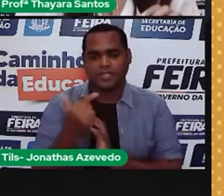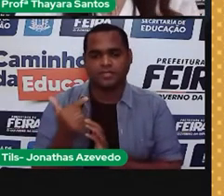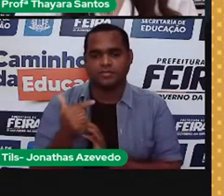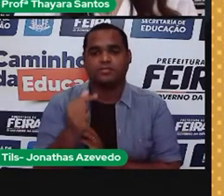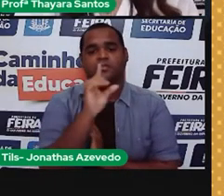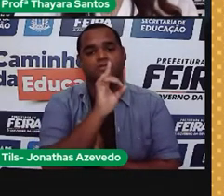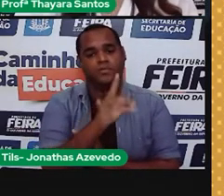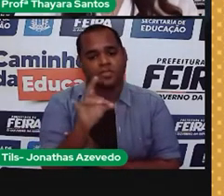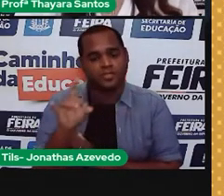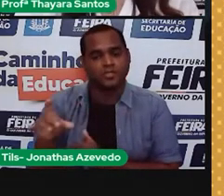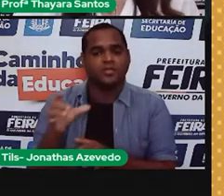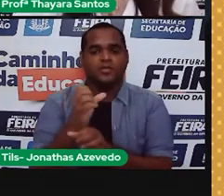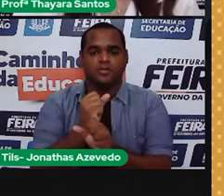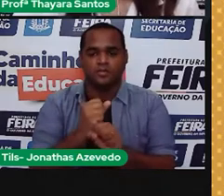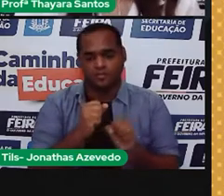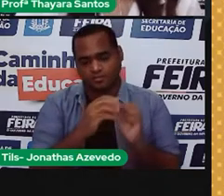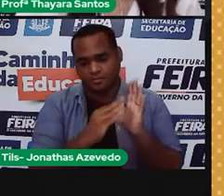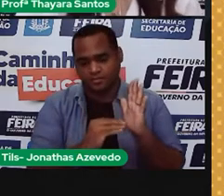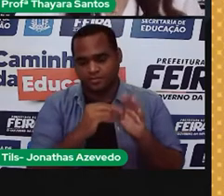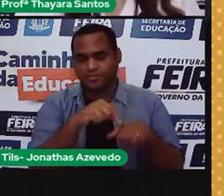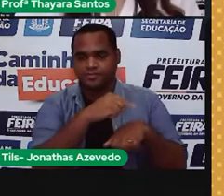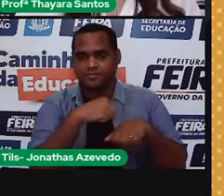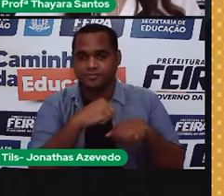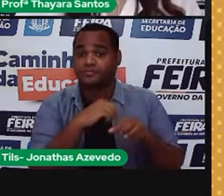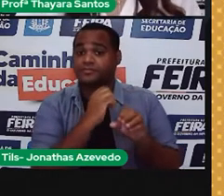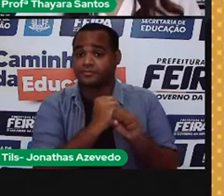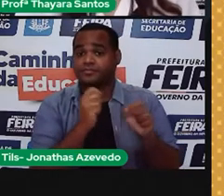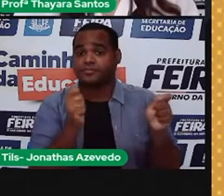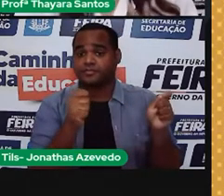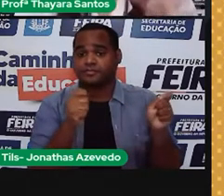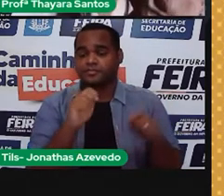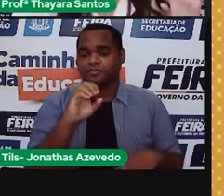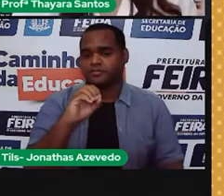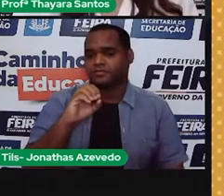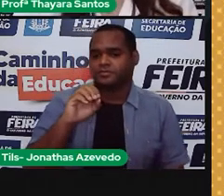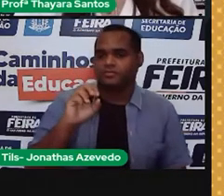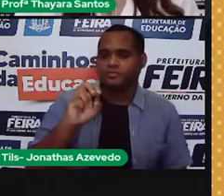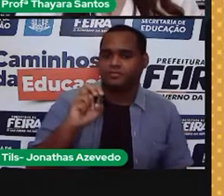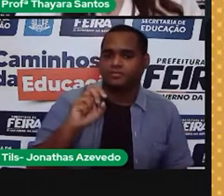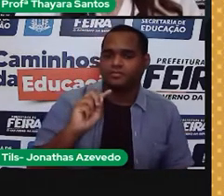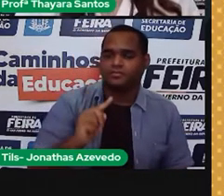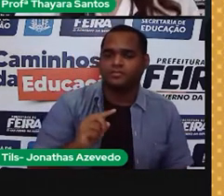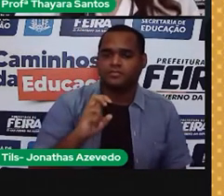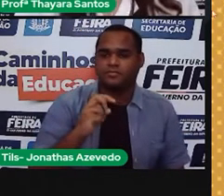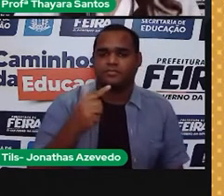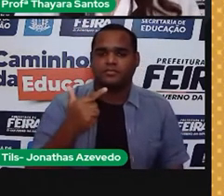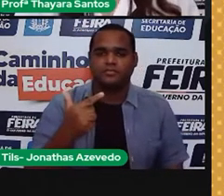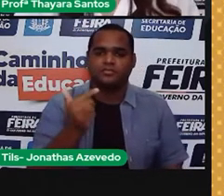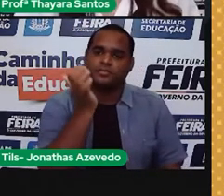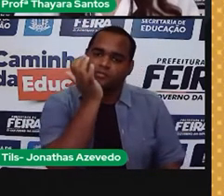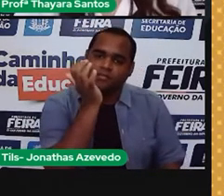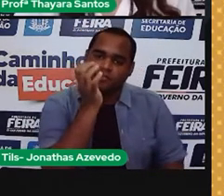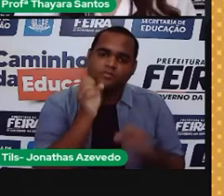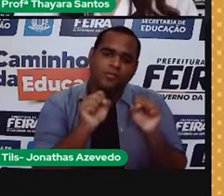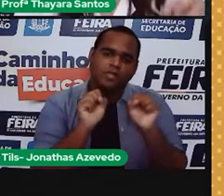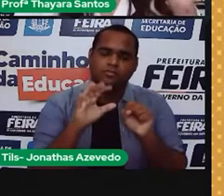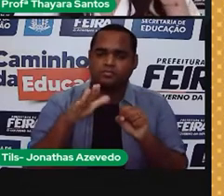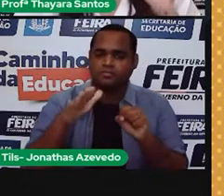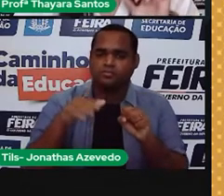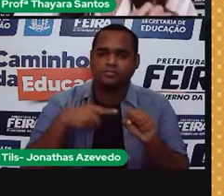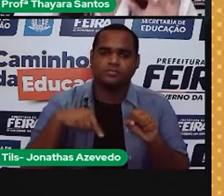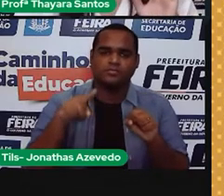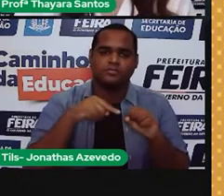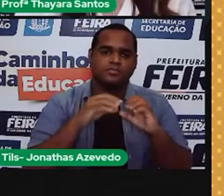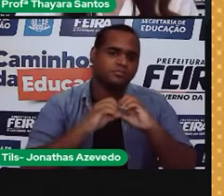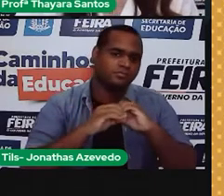quilowatts hora que ela consumir, ela vai gastar 0,52 centavos, mais ou menos. Então, para a gente descobrir